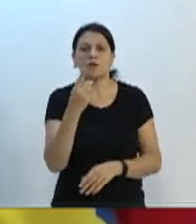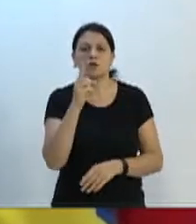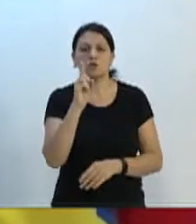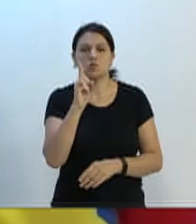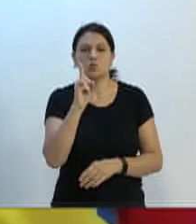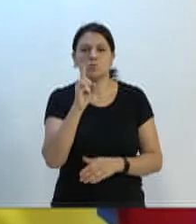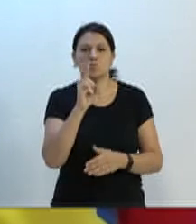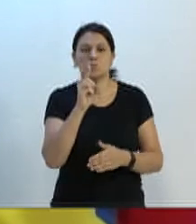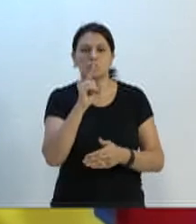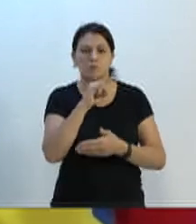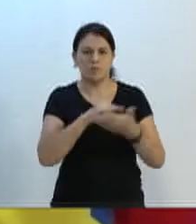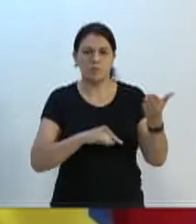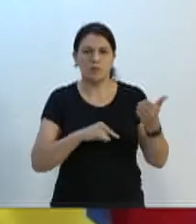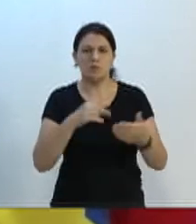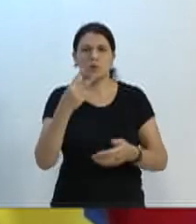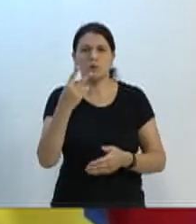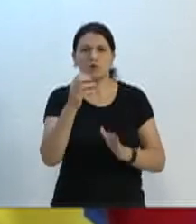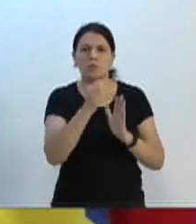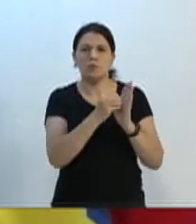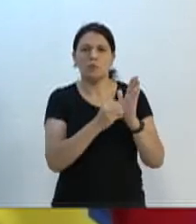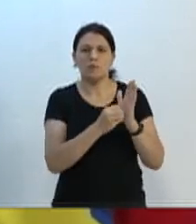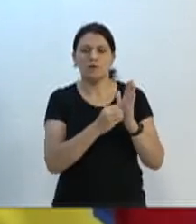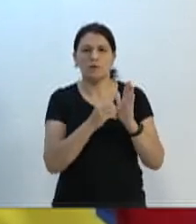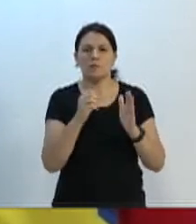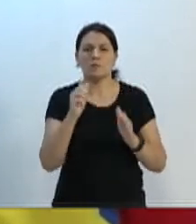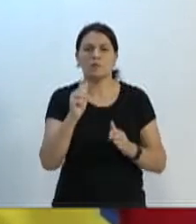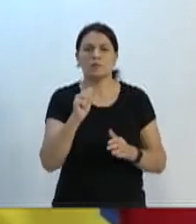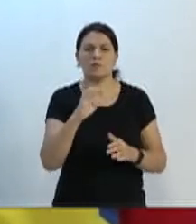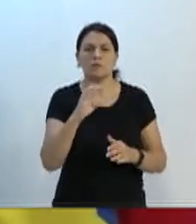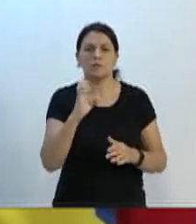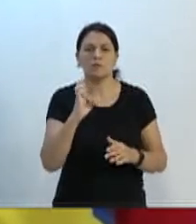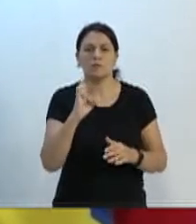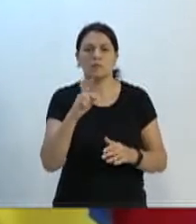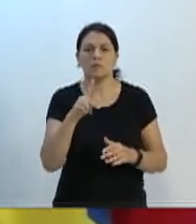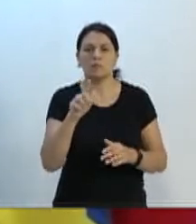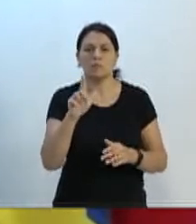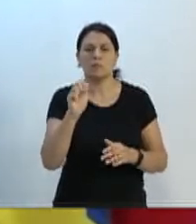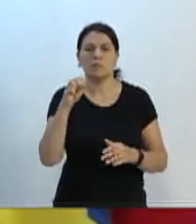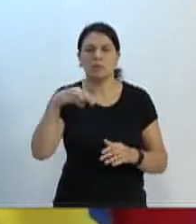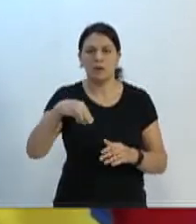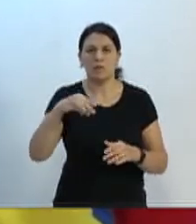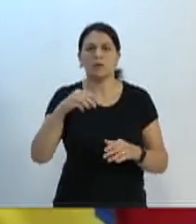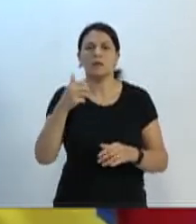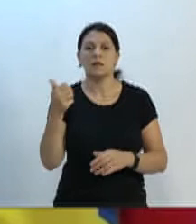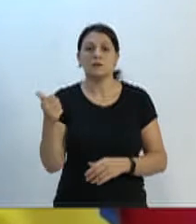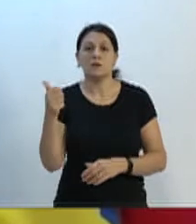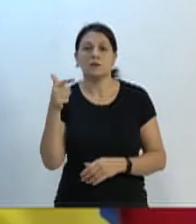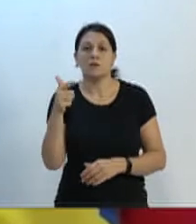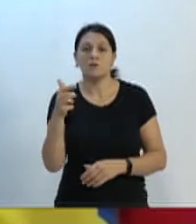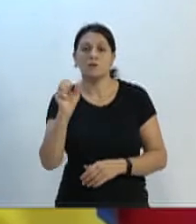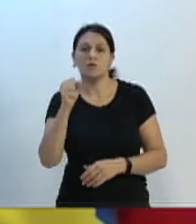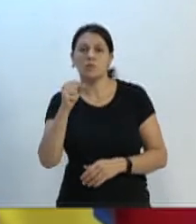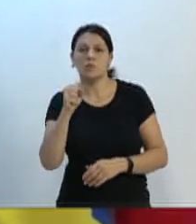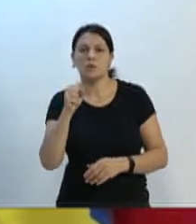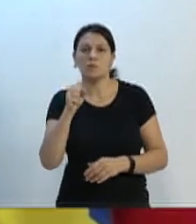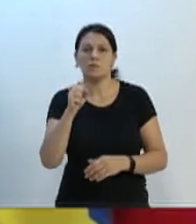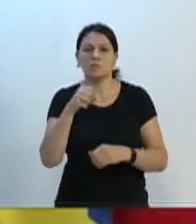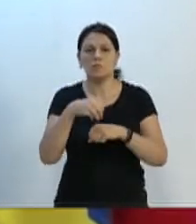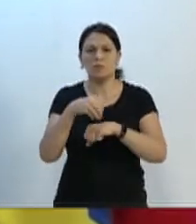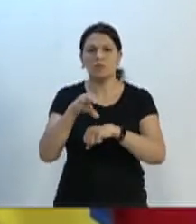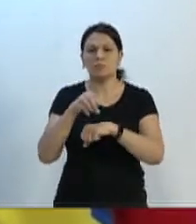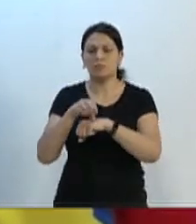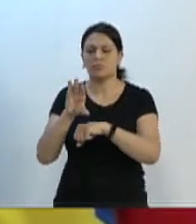dois ofícios a CEPLAN, e 128 indicações. Algumas dessas já executadas.